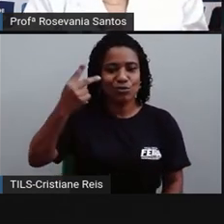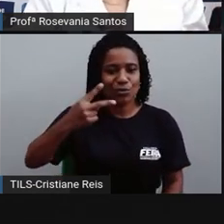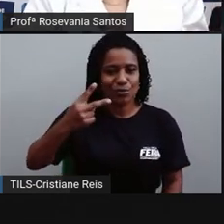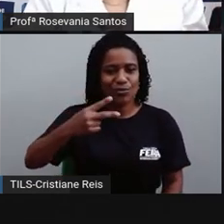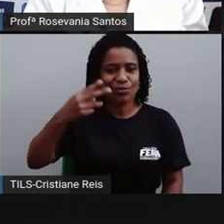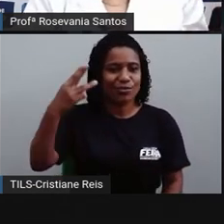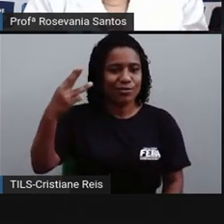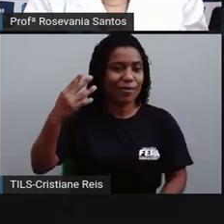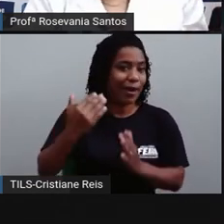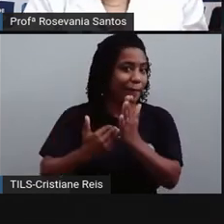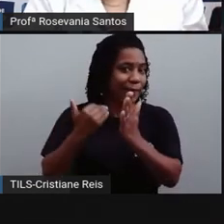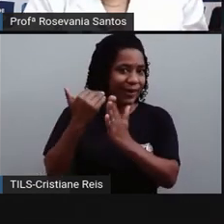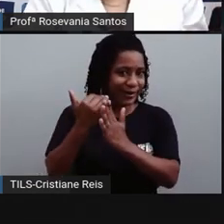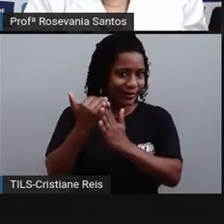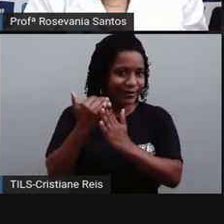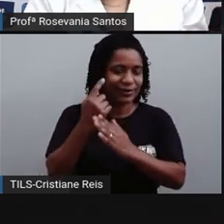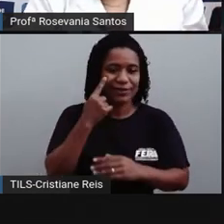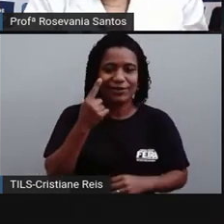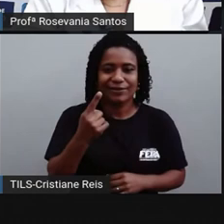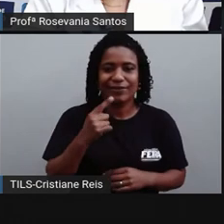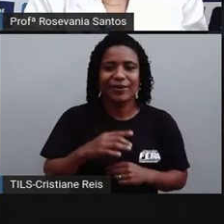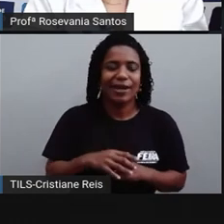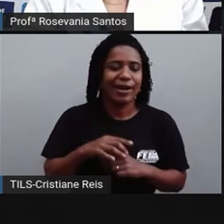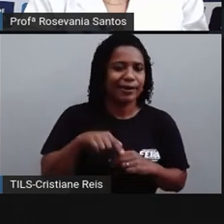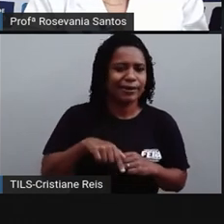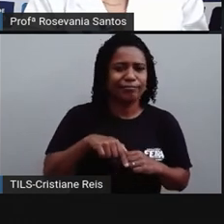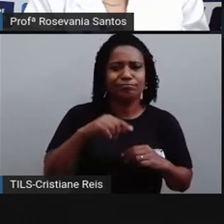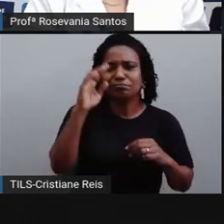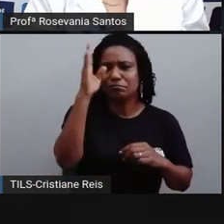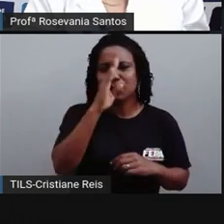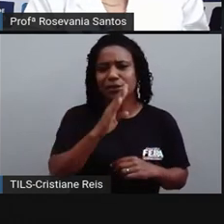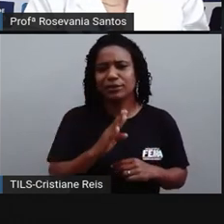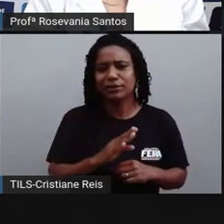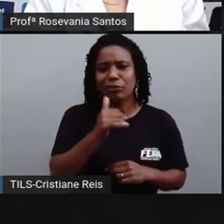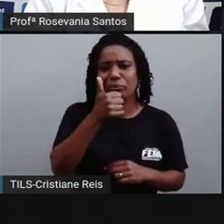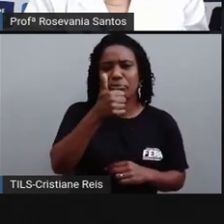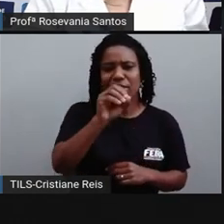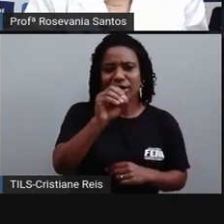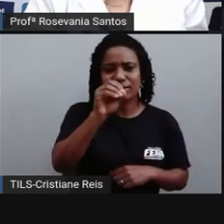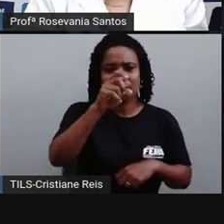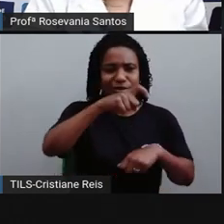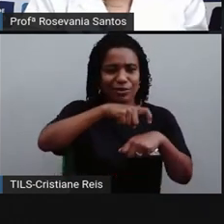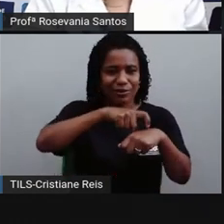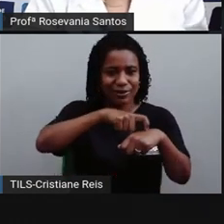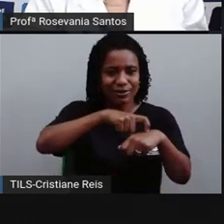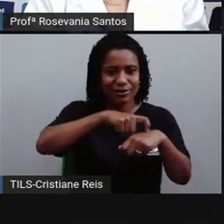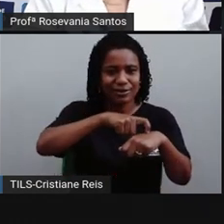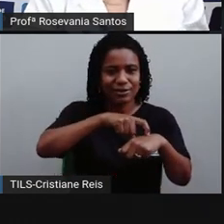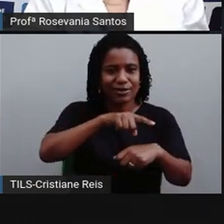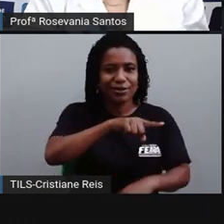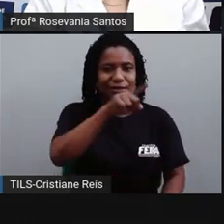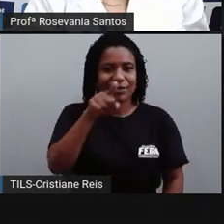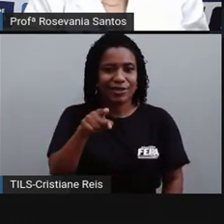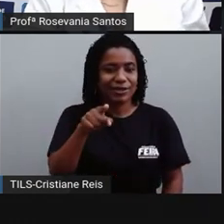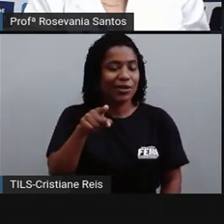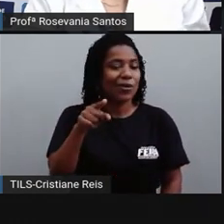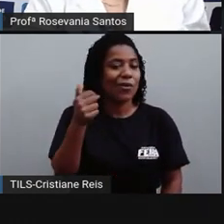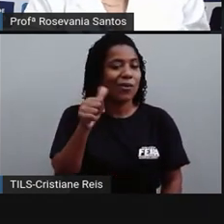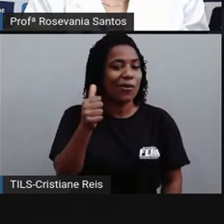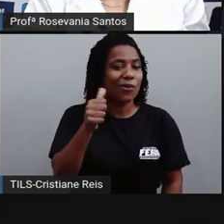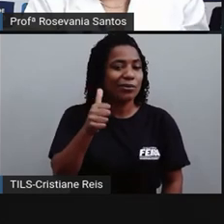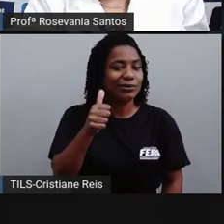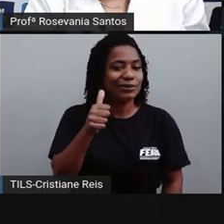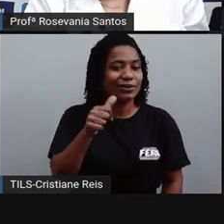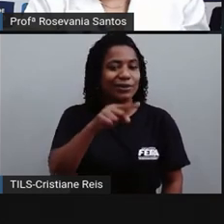Digamos que eu tenha aqui, no caso, 10 horas. Nesse fuso horário aqui, vão ser 11. No daqui vai ser quanto?